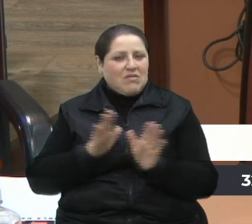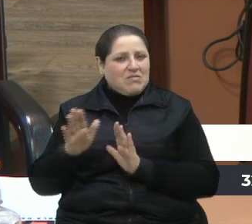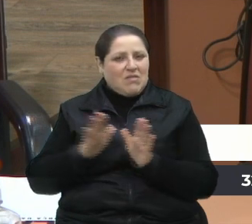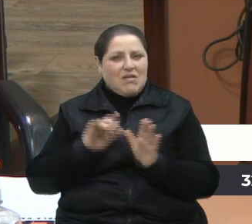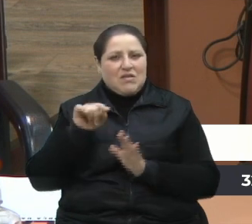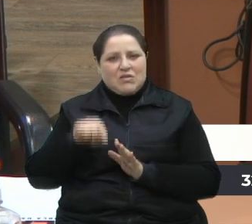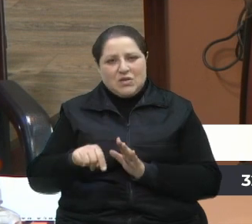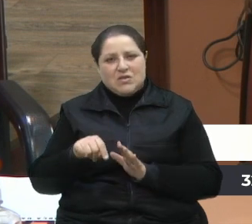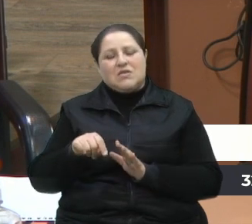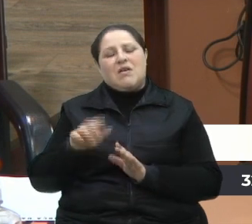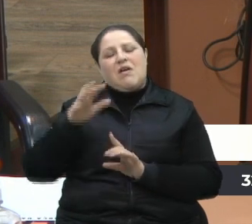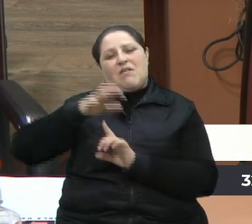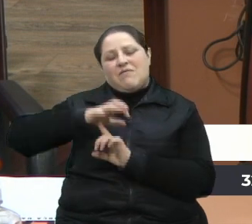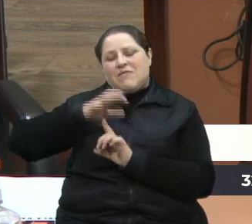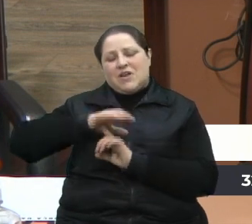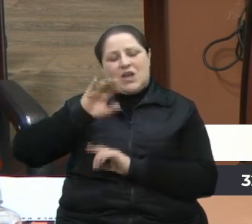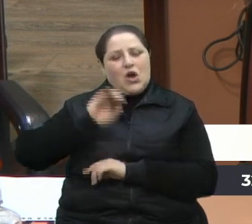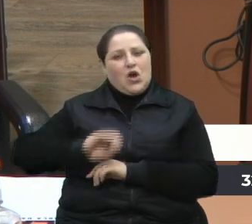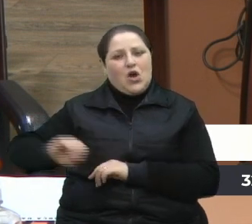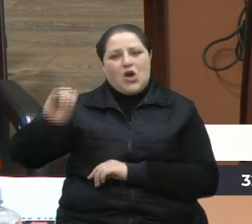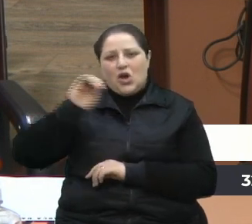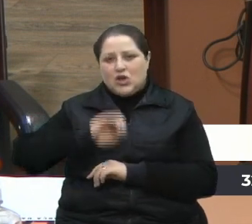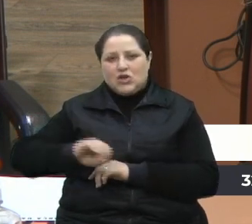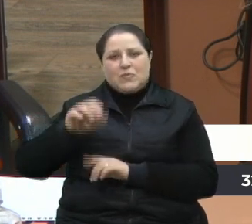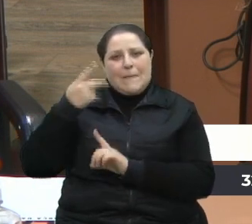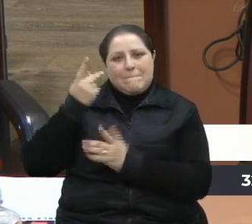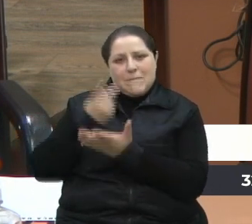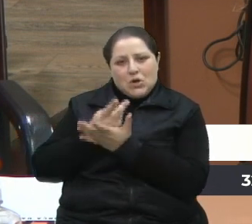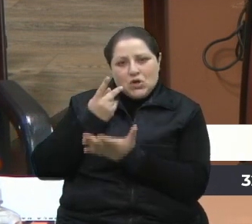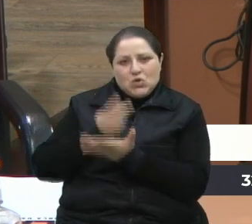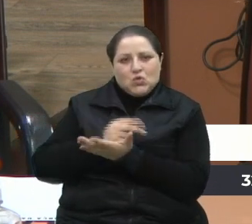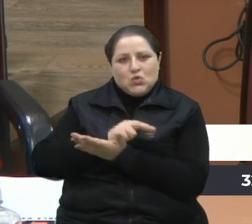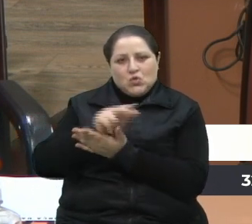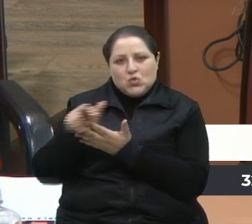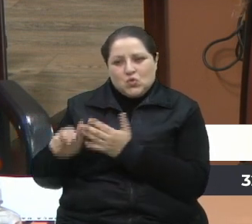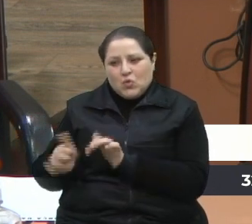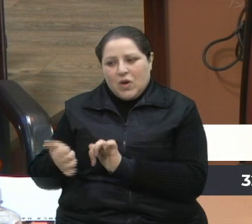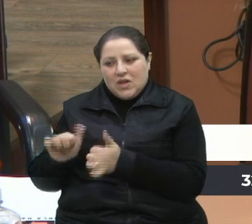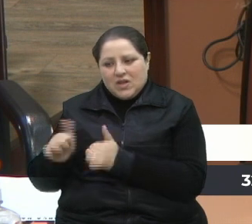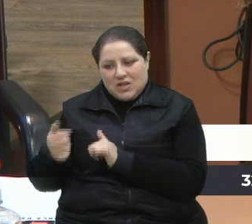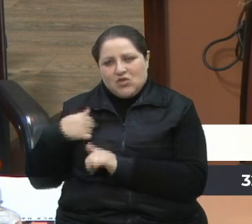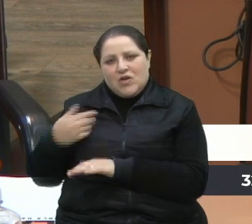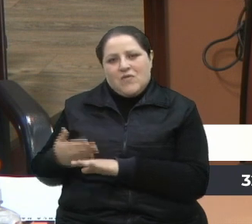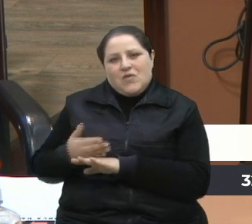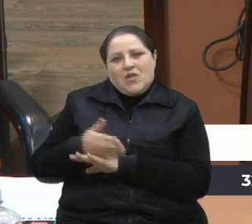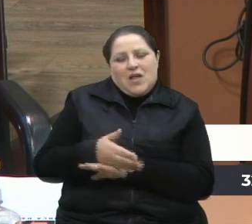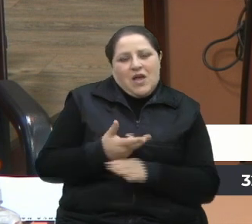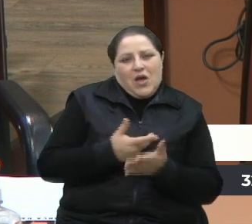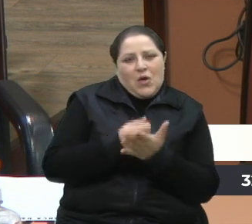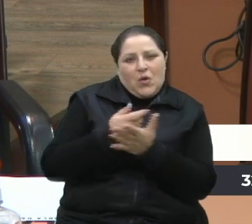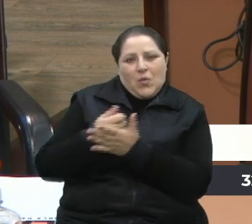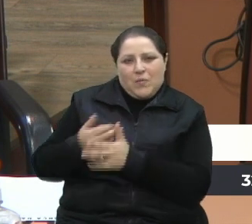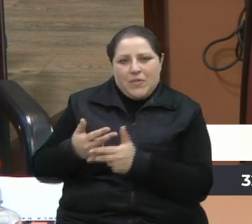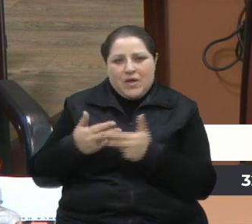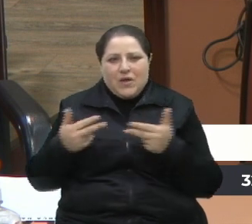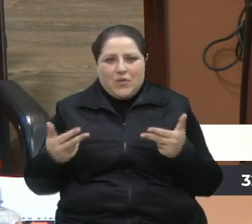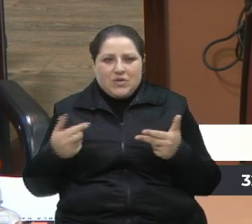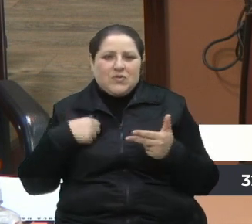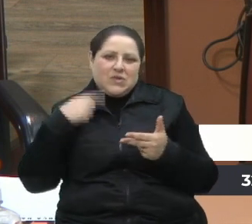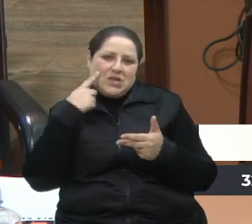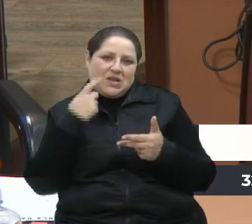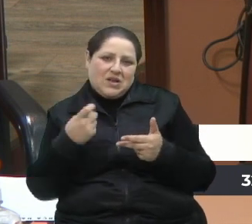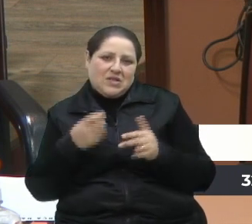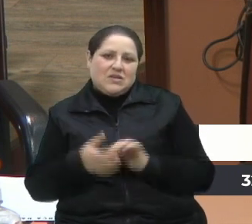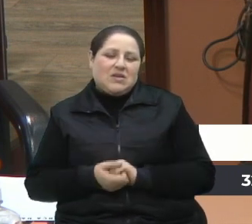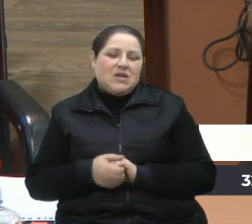essa feira foi sensacional. Produtos de muita qualidade, eu também passei por lá, comprei as coisas que eu tinha interesse